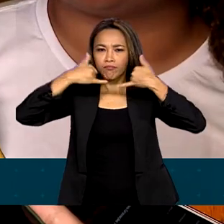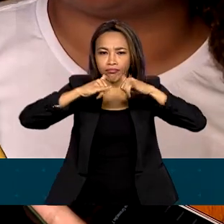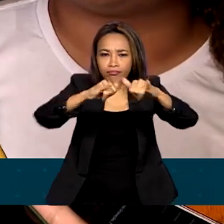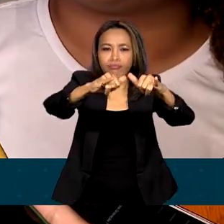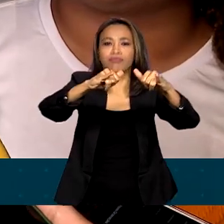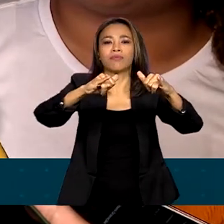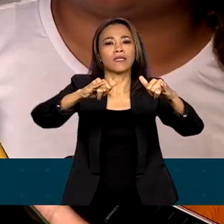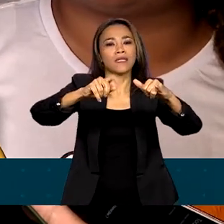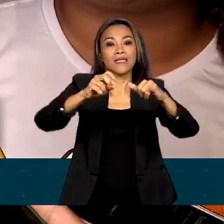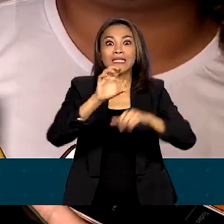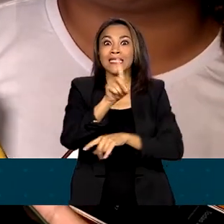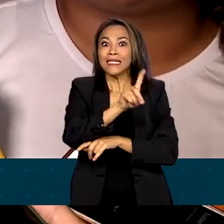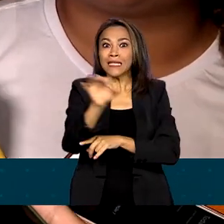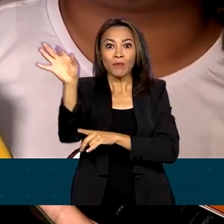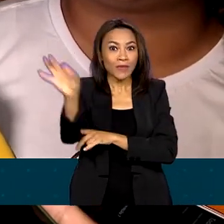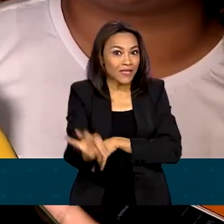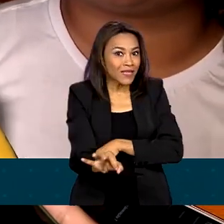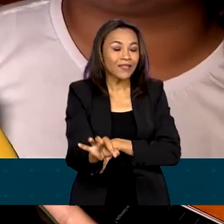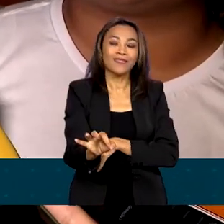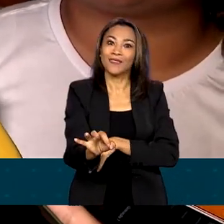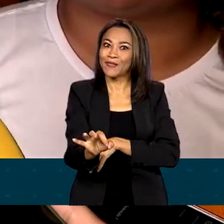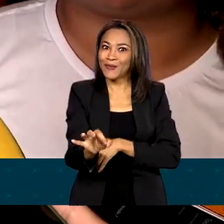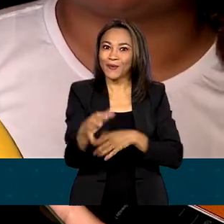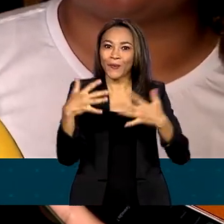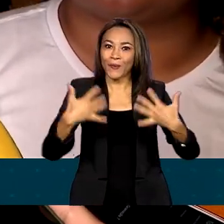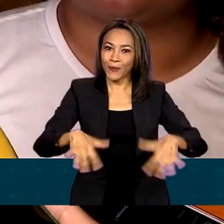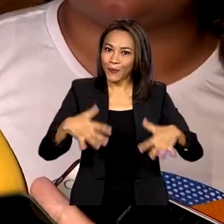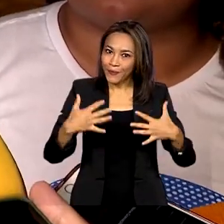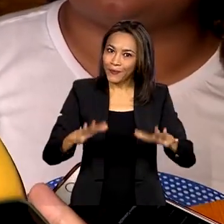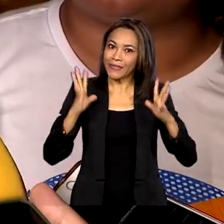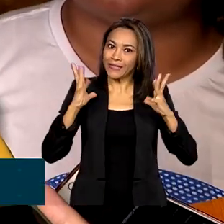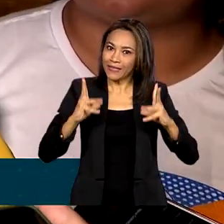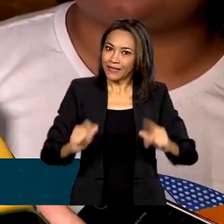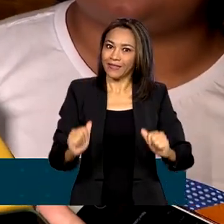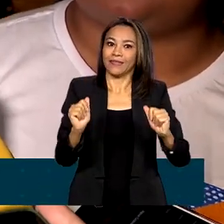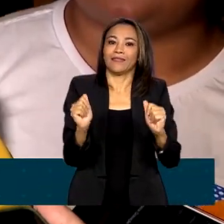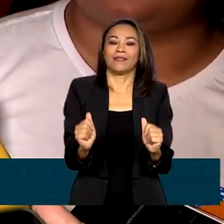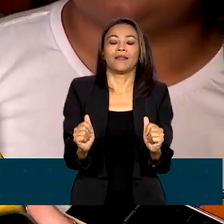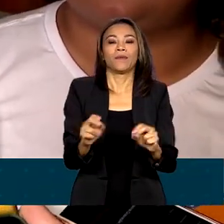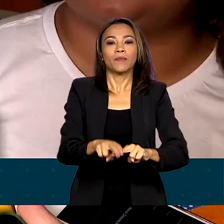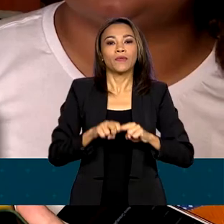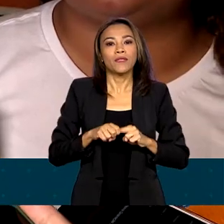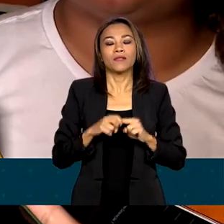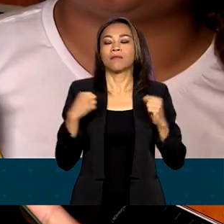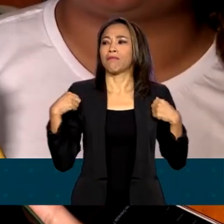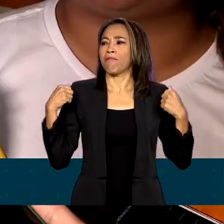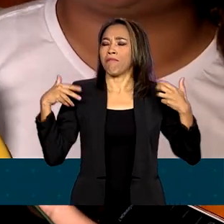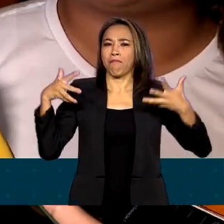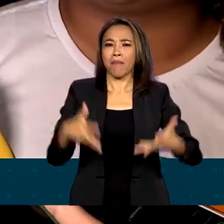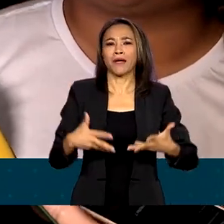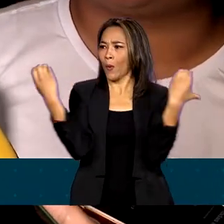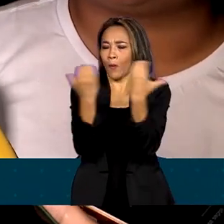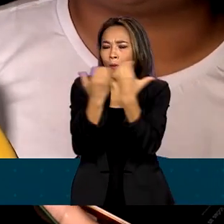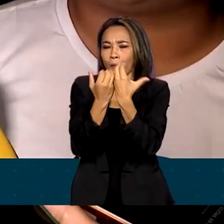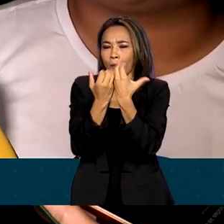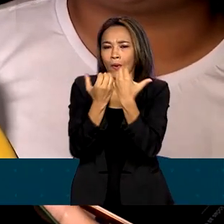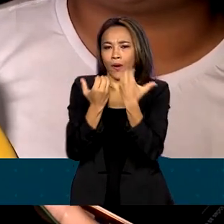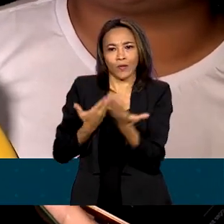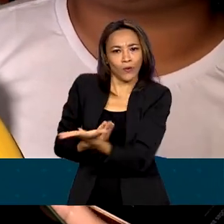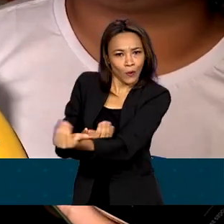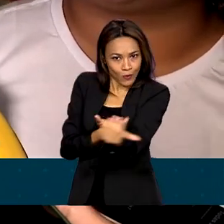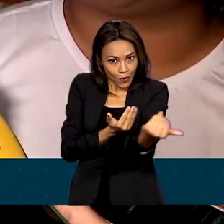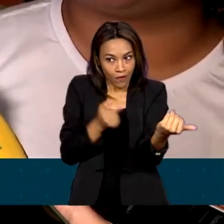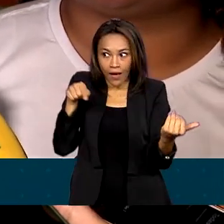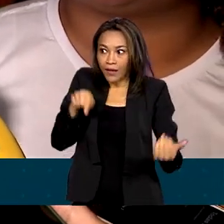100% limpa. Por isso que estar aqui no Congresso com os jovens é muito importante.